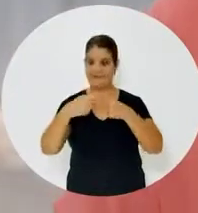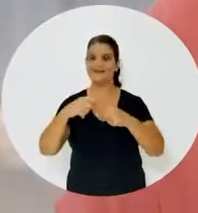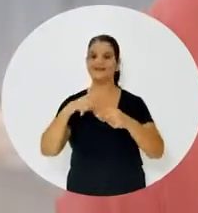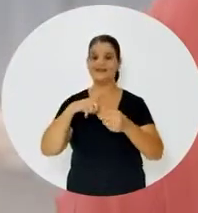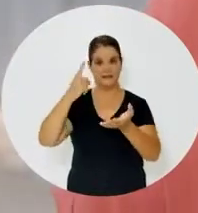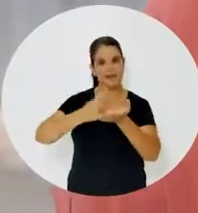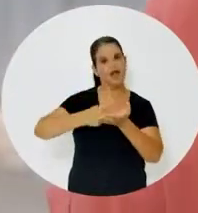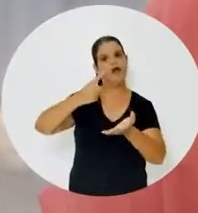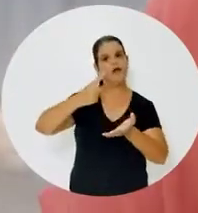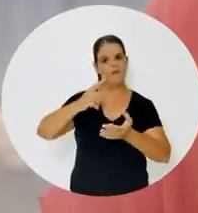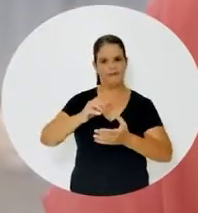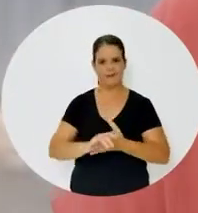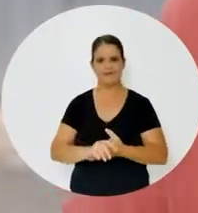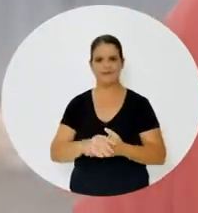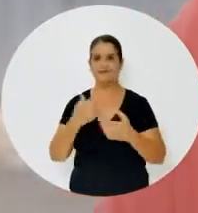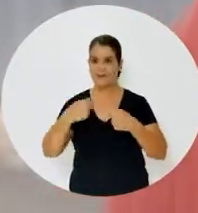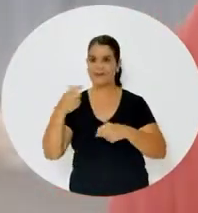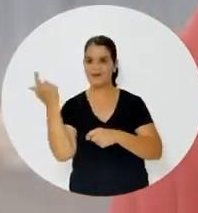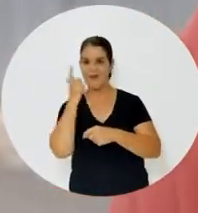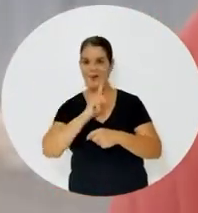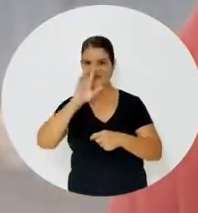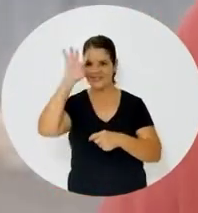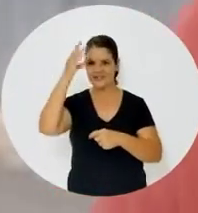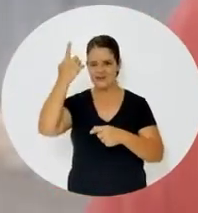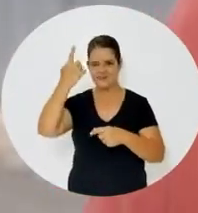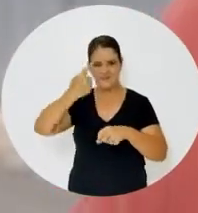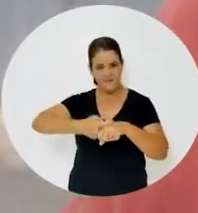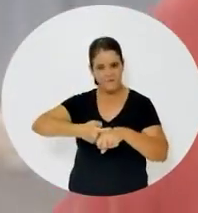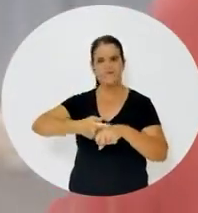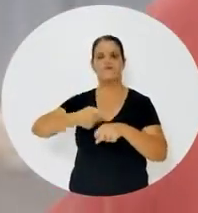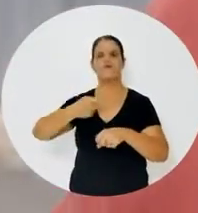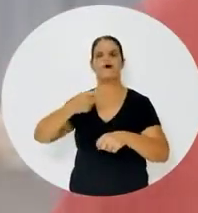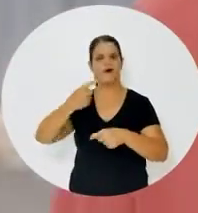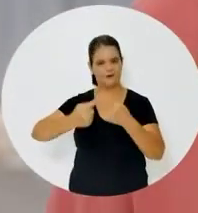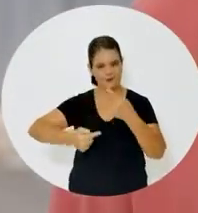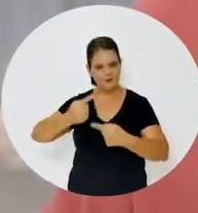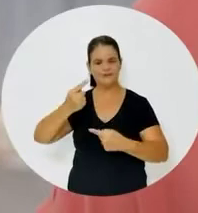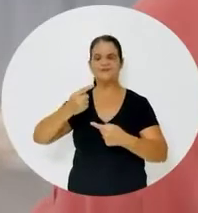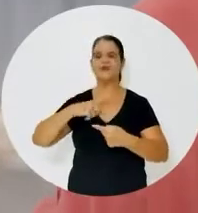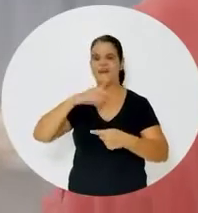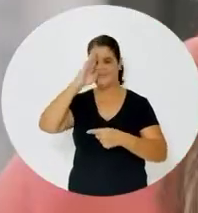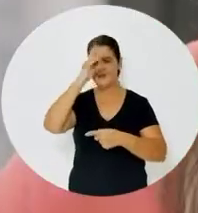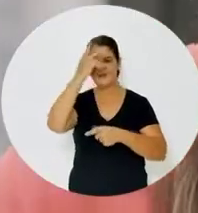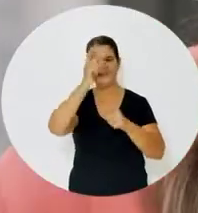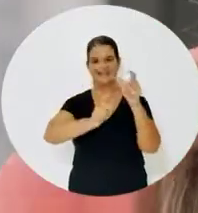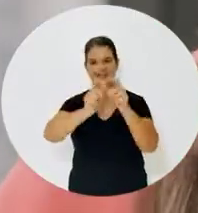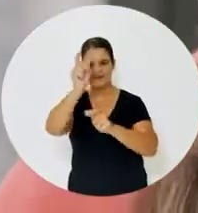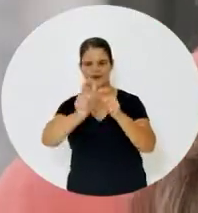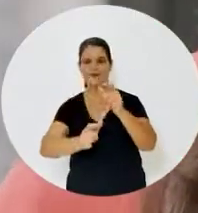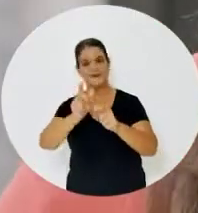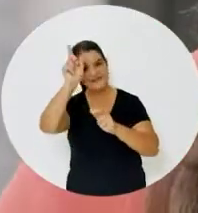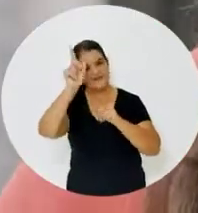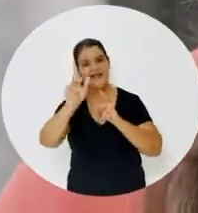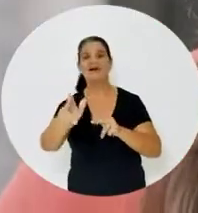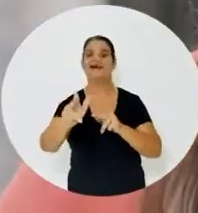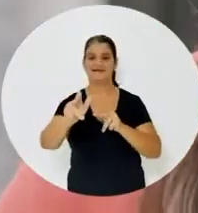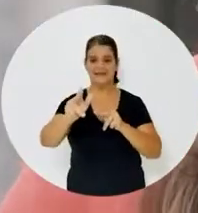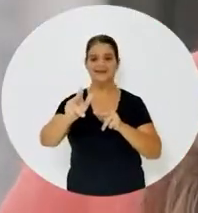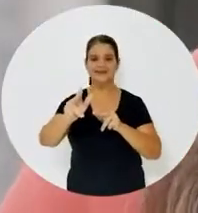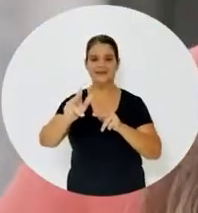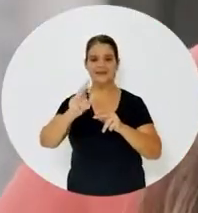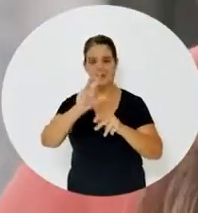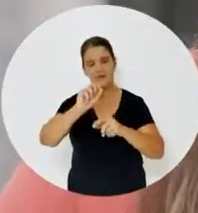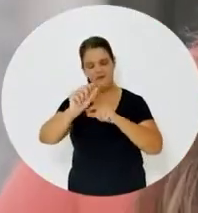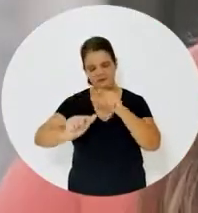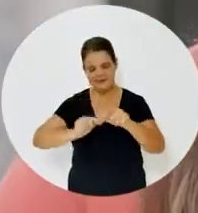Tem que conseguir tomar decisões políticas fortes e priorizar as pessoas. E é desse jeito que vou